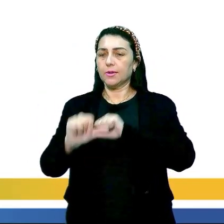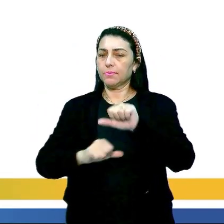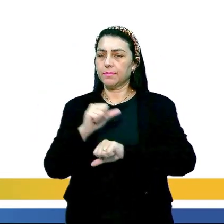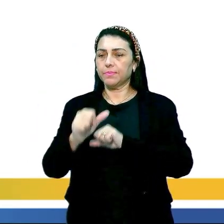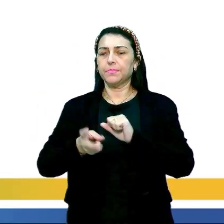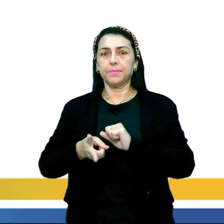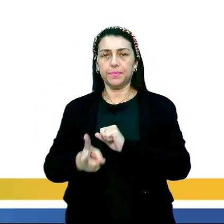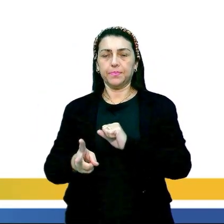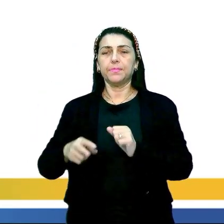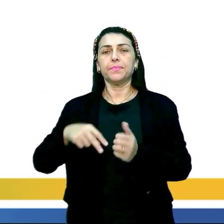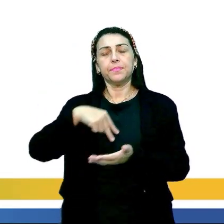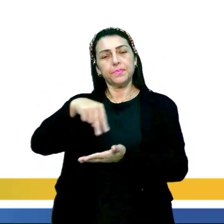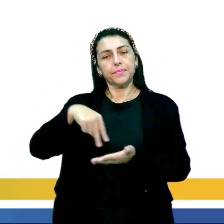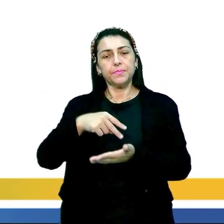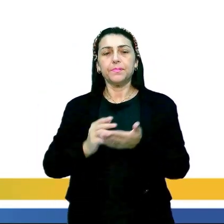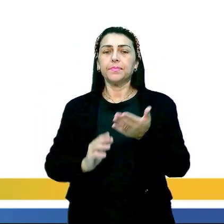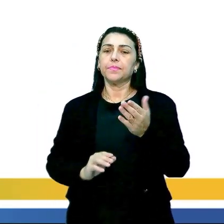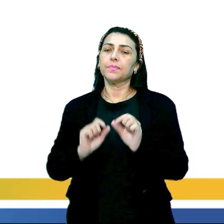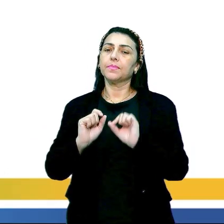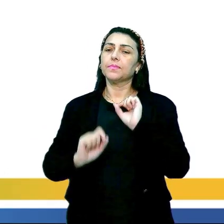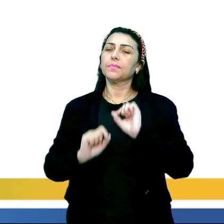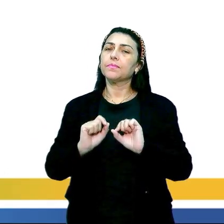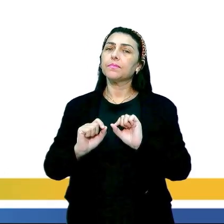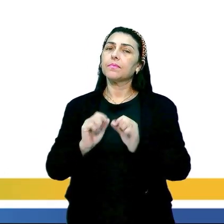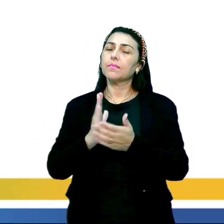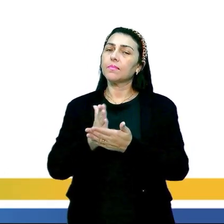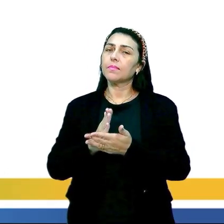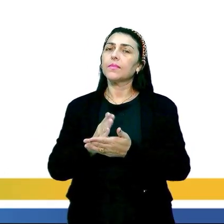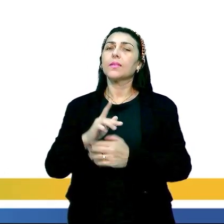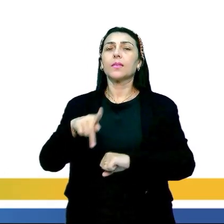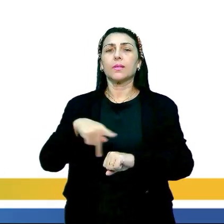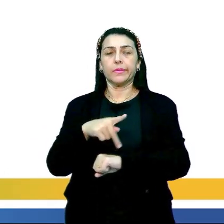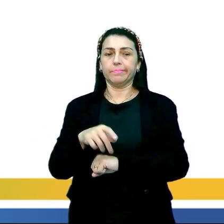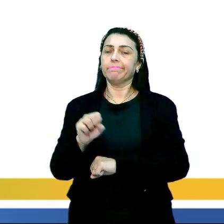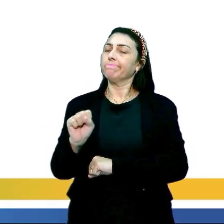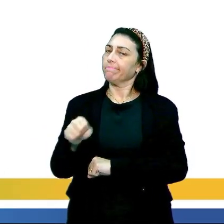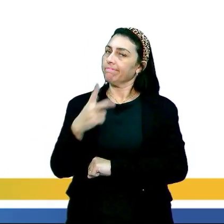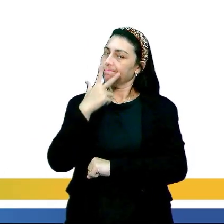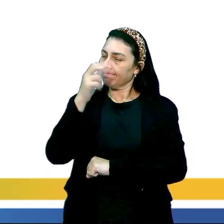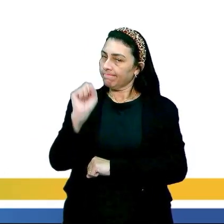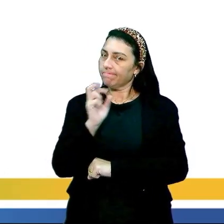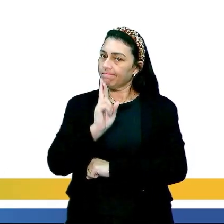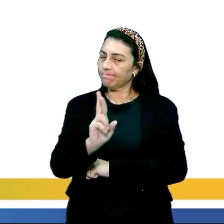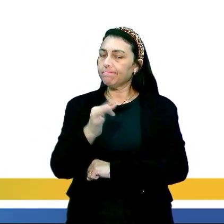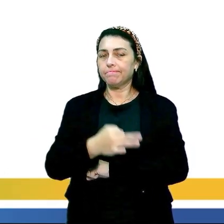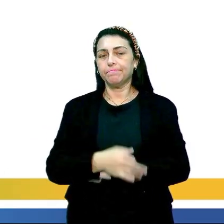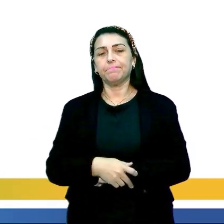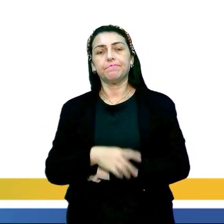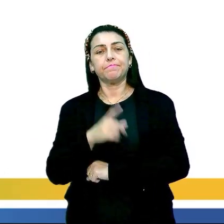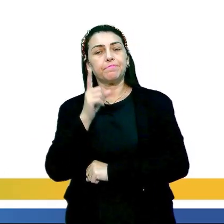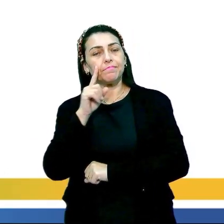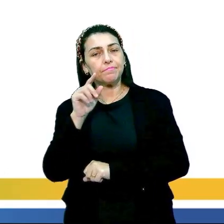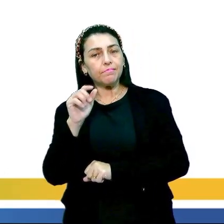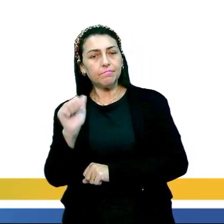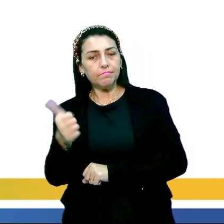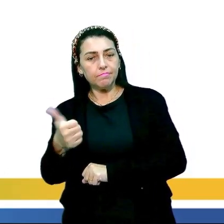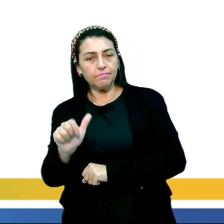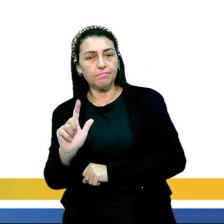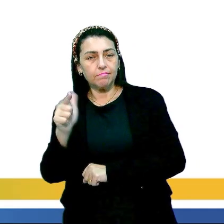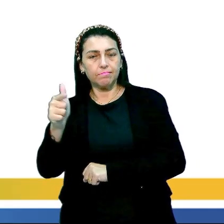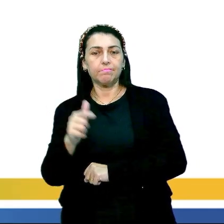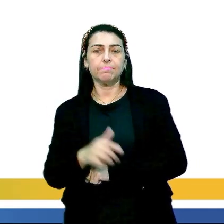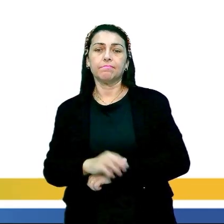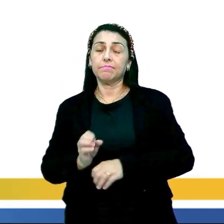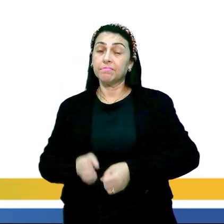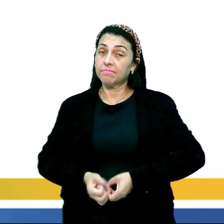sendo tango. Ultrapassando a fronteira do país. Parece-me como ser, aí a resposta é correta, né? Vamos analisar as